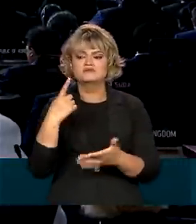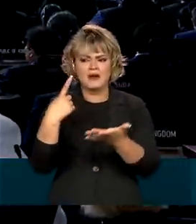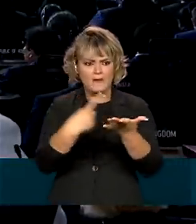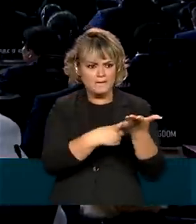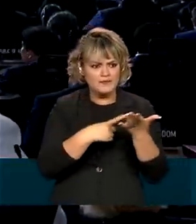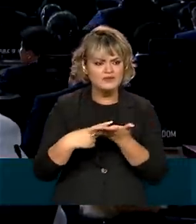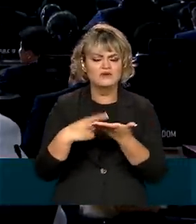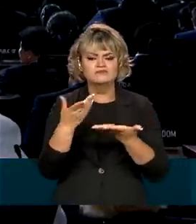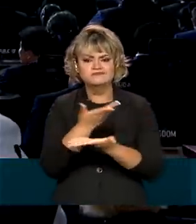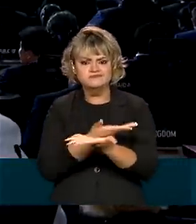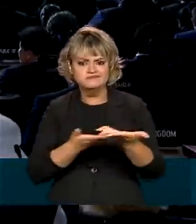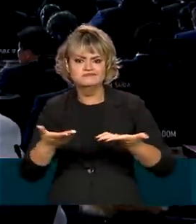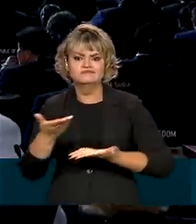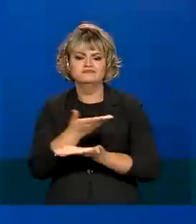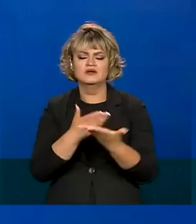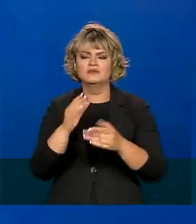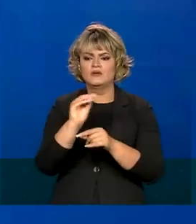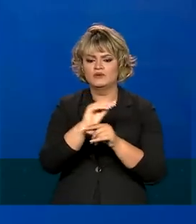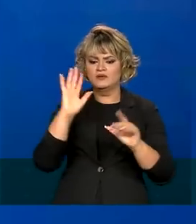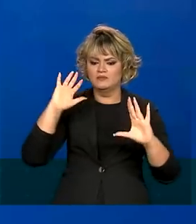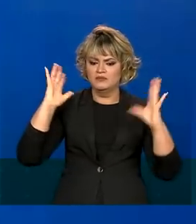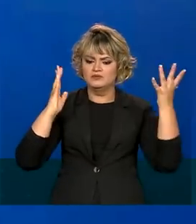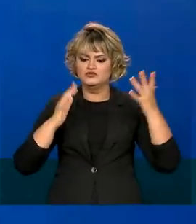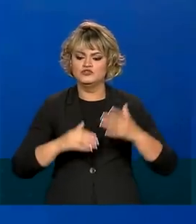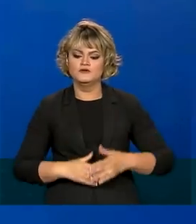um pacto de solidariedade climática.